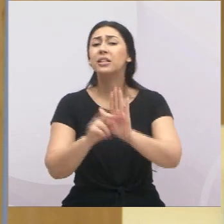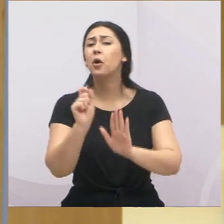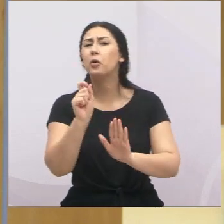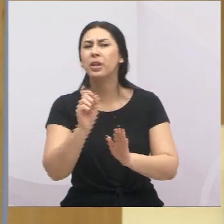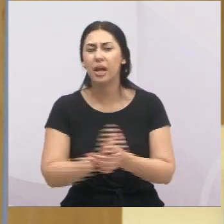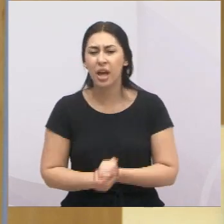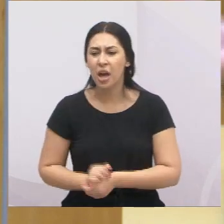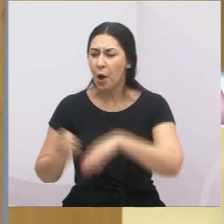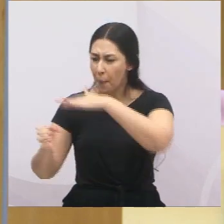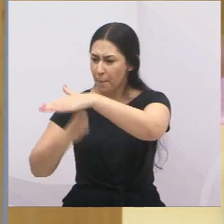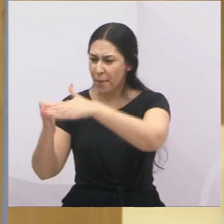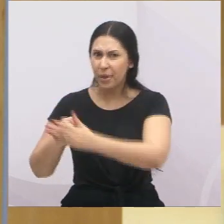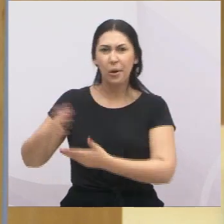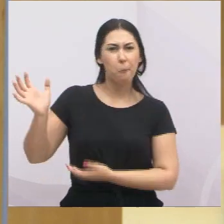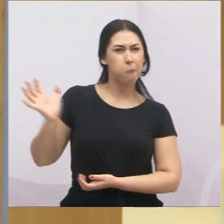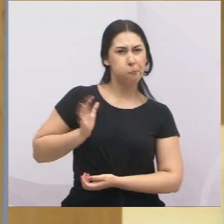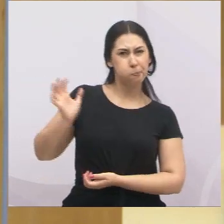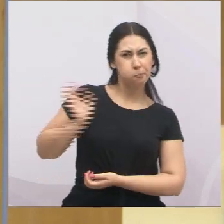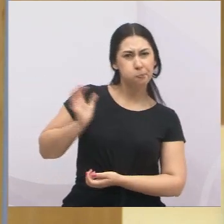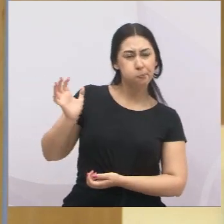empresa que fatura milhões?